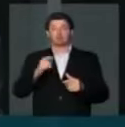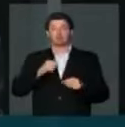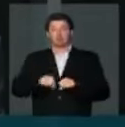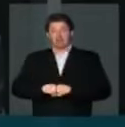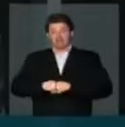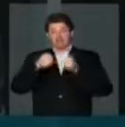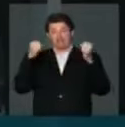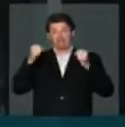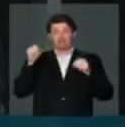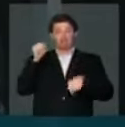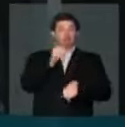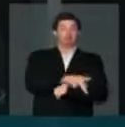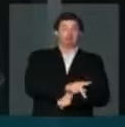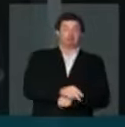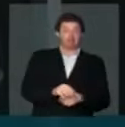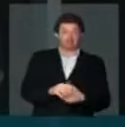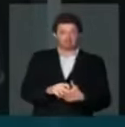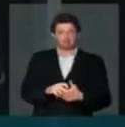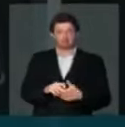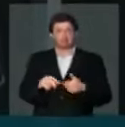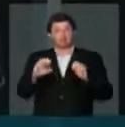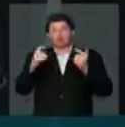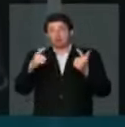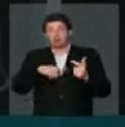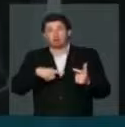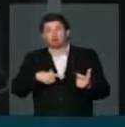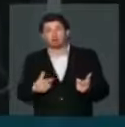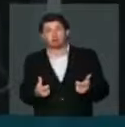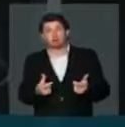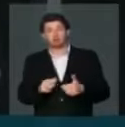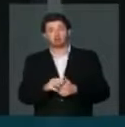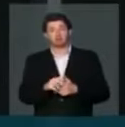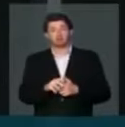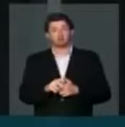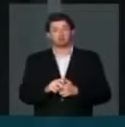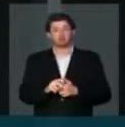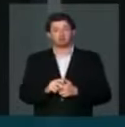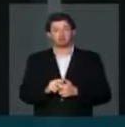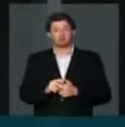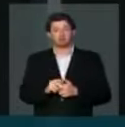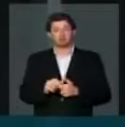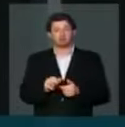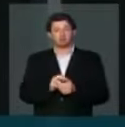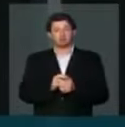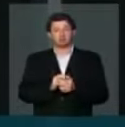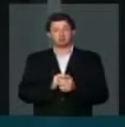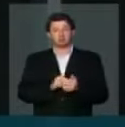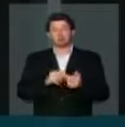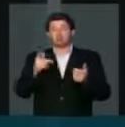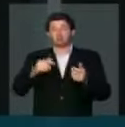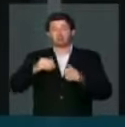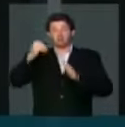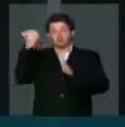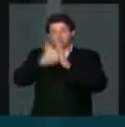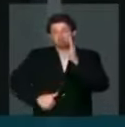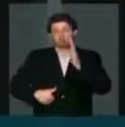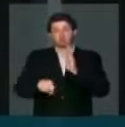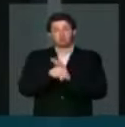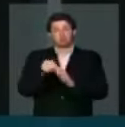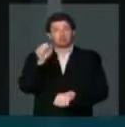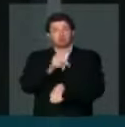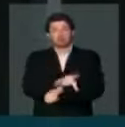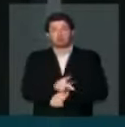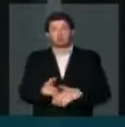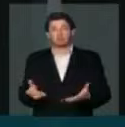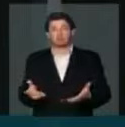rombo na Previdência. Mas é óbvio que há um imenso rombo na Previdência, que há uma imensa desoneração da Previdência.